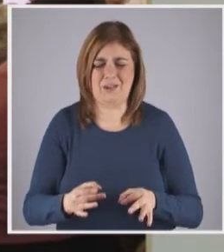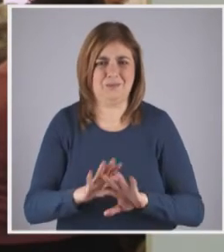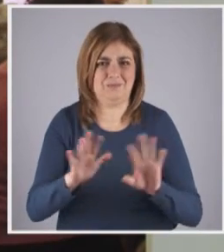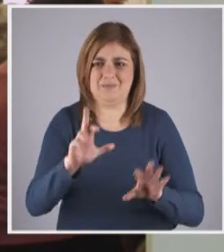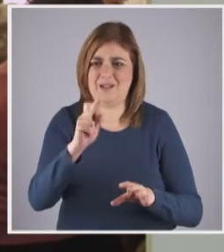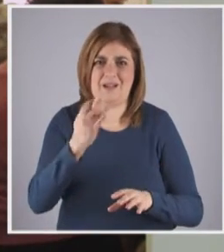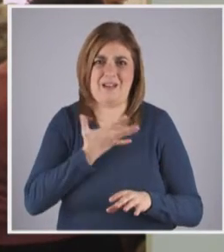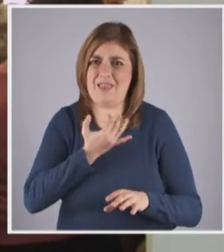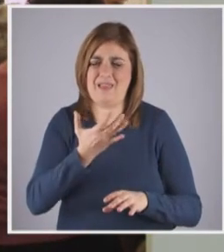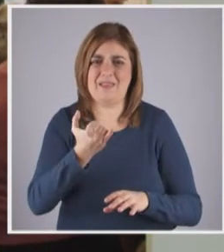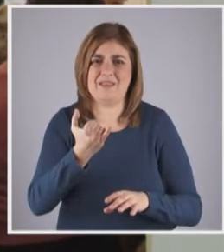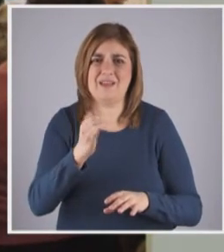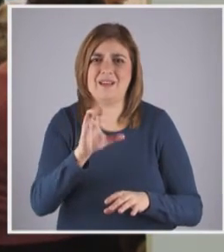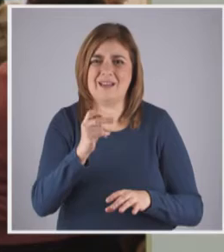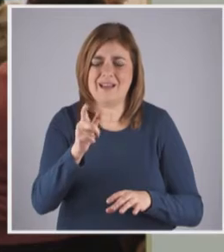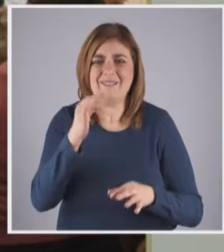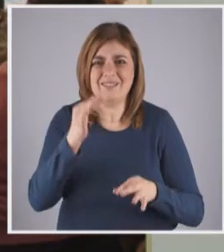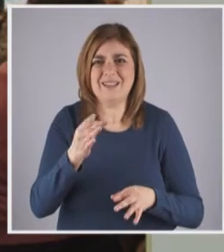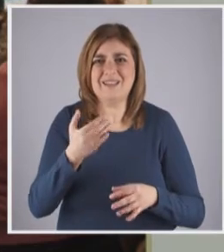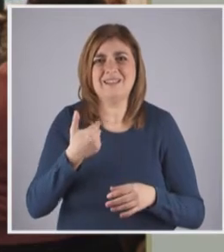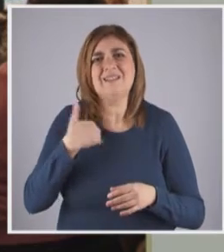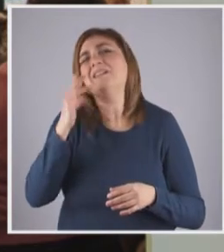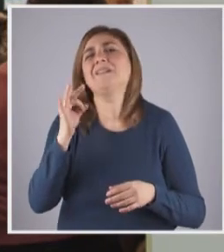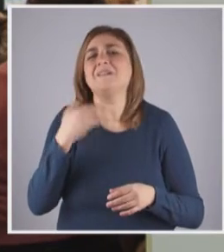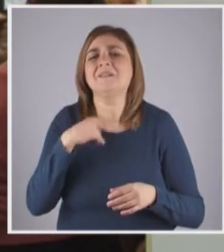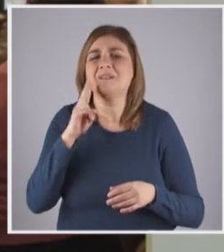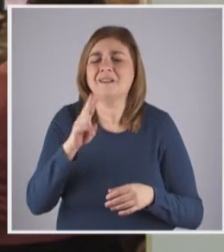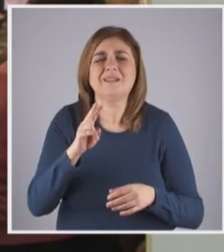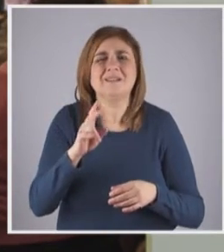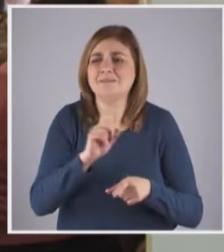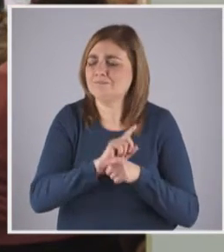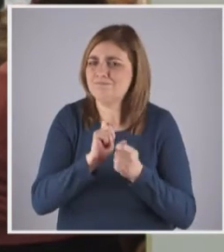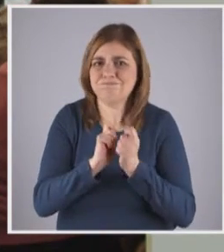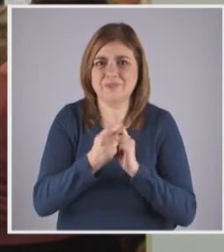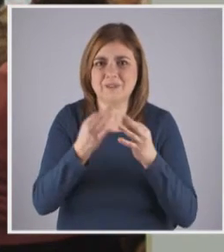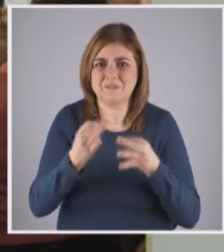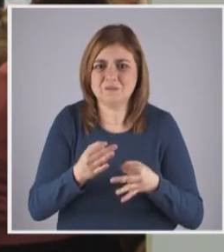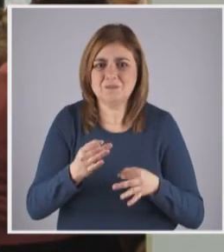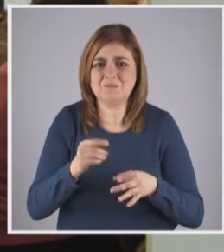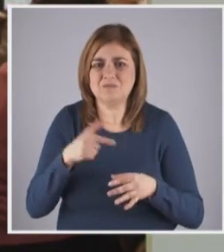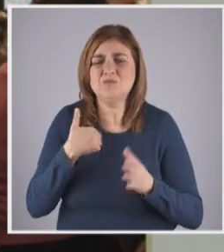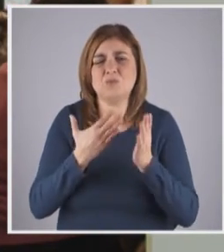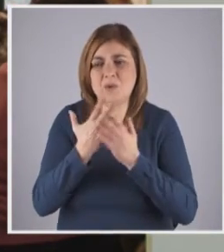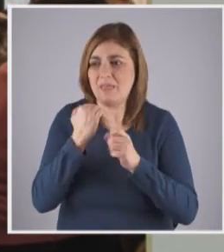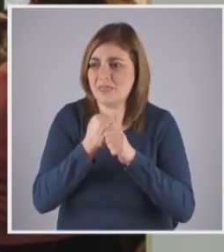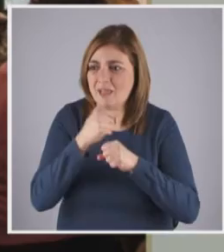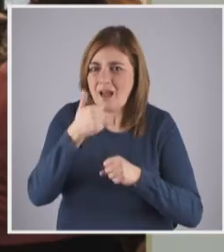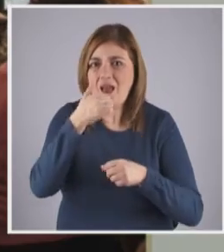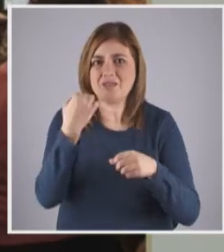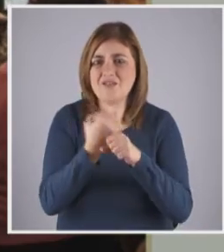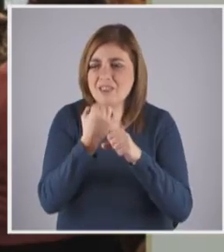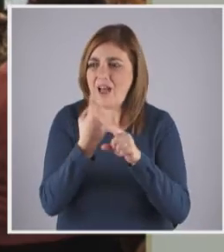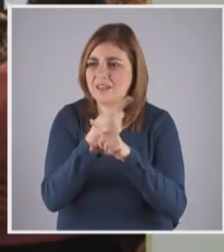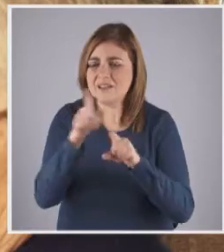Isto é tão de graça, não é? Eu envelheci, eu sendo que envelhecemos drasticamente, precisamente pela quantidade de trabalho e de atividades que nós